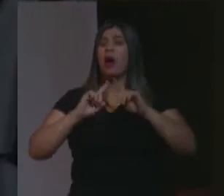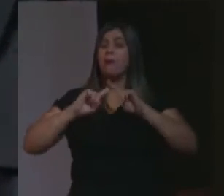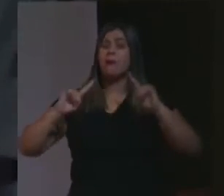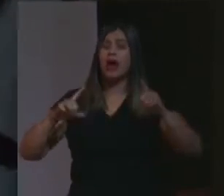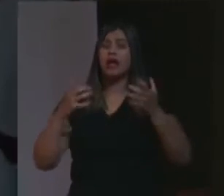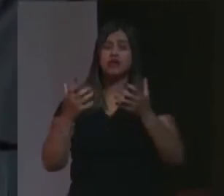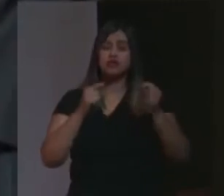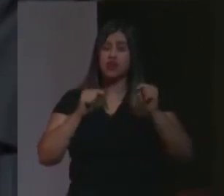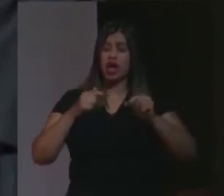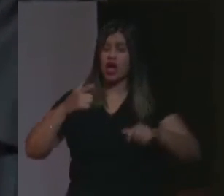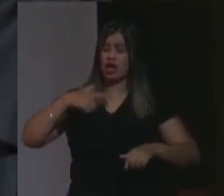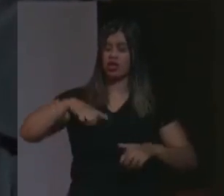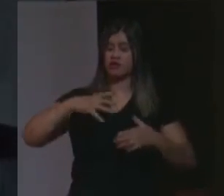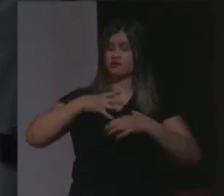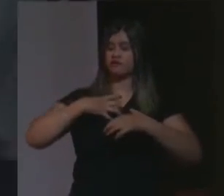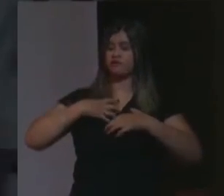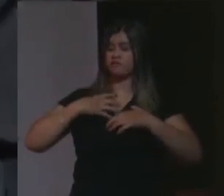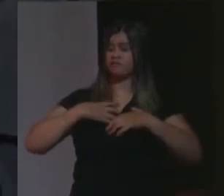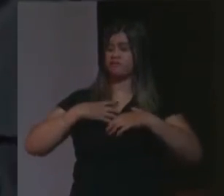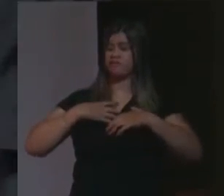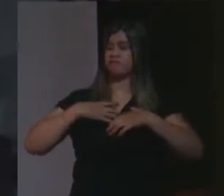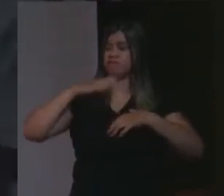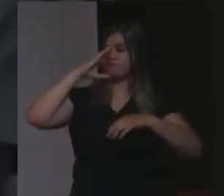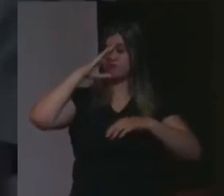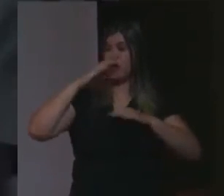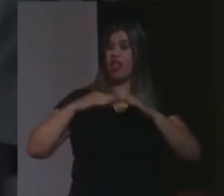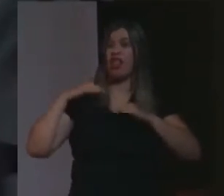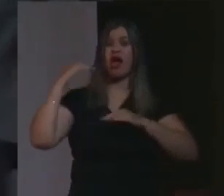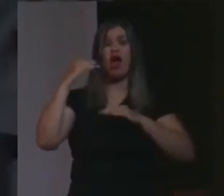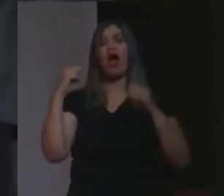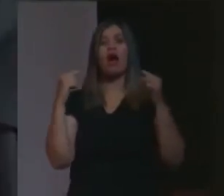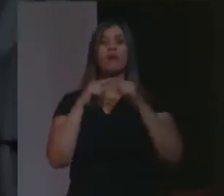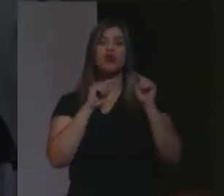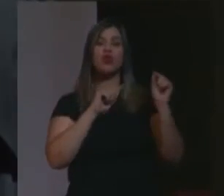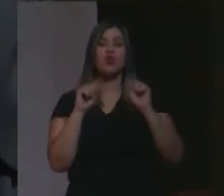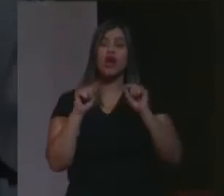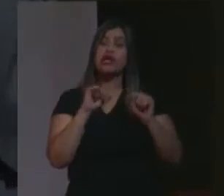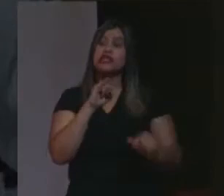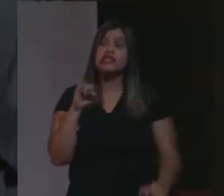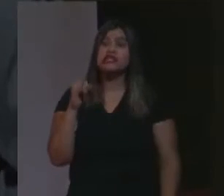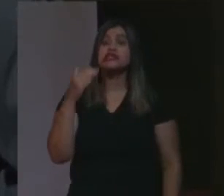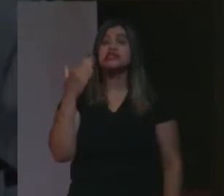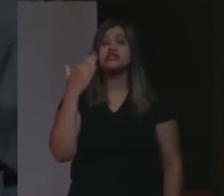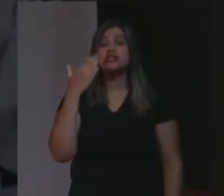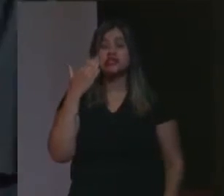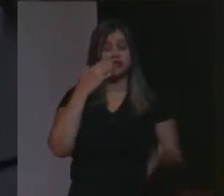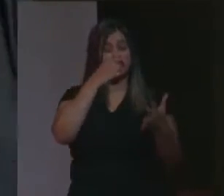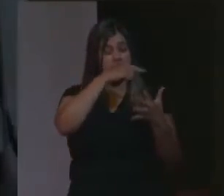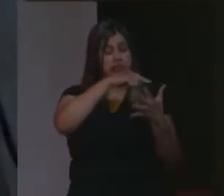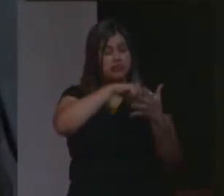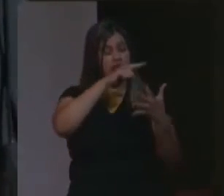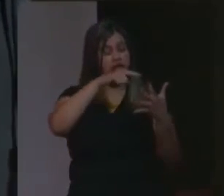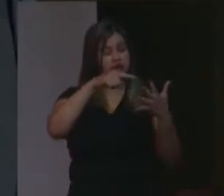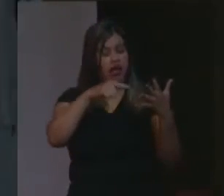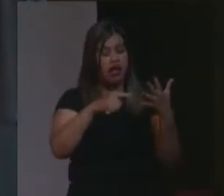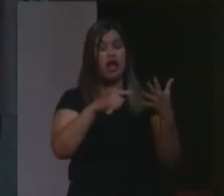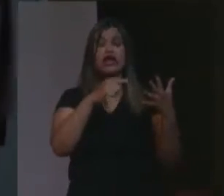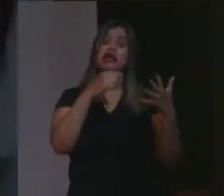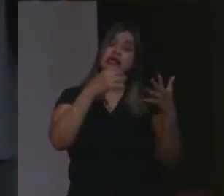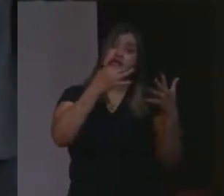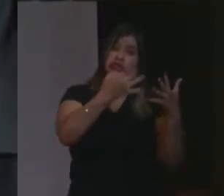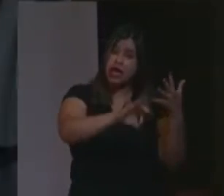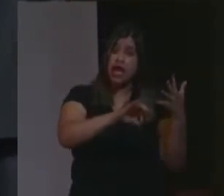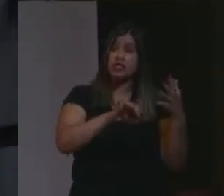acho que nós sairemos maiores se nós soubermos dizer sim a todo o resto, mas dizer não àquilo